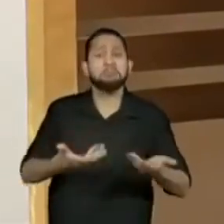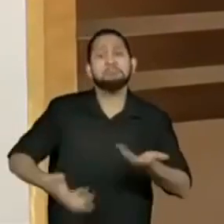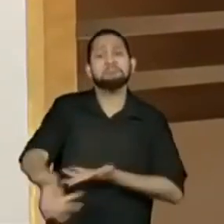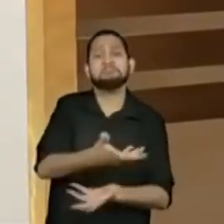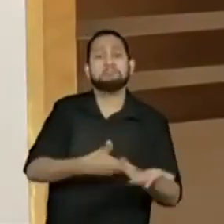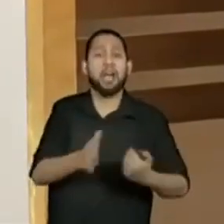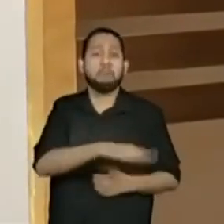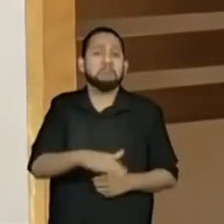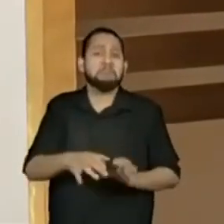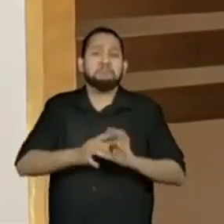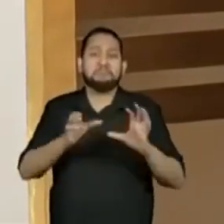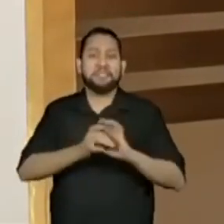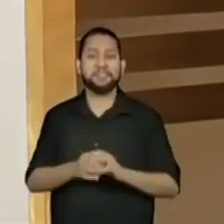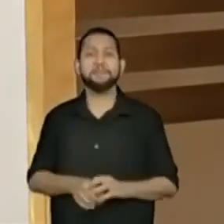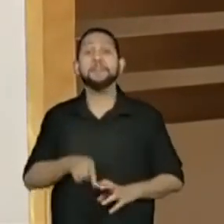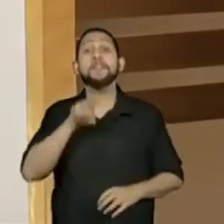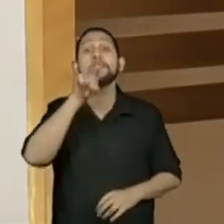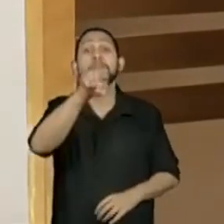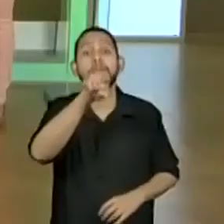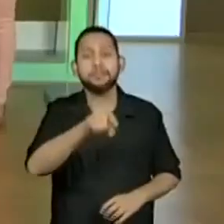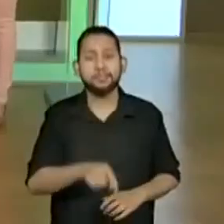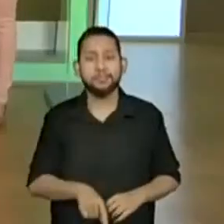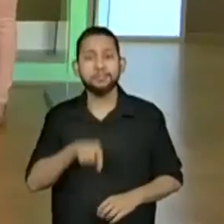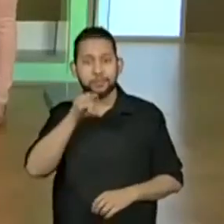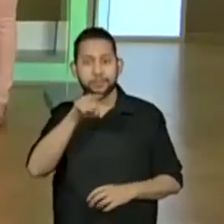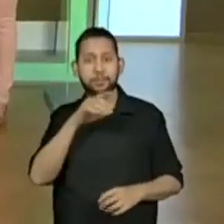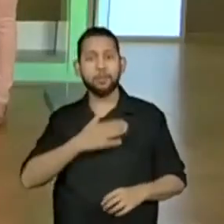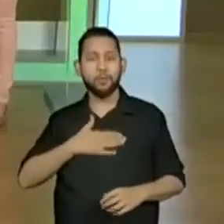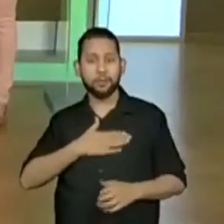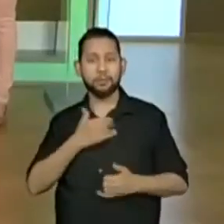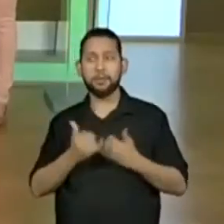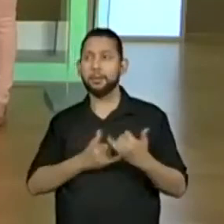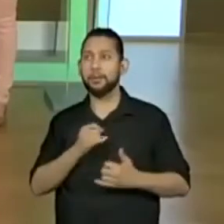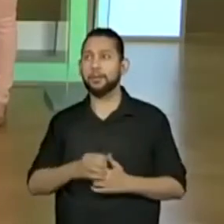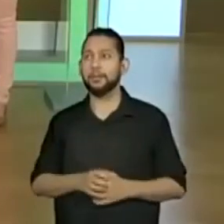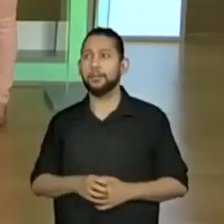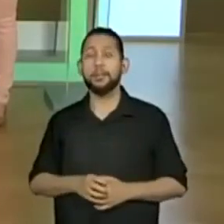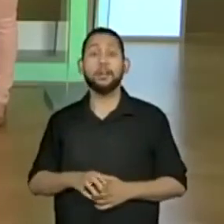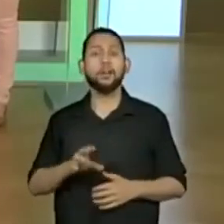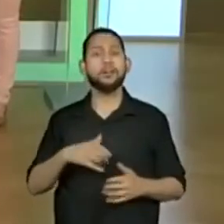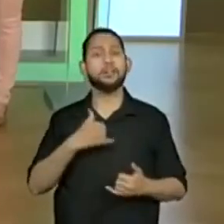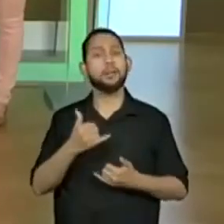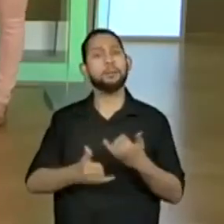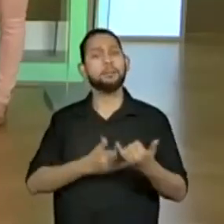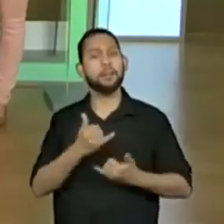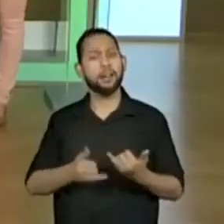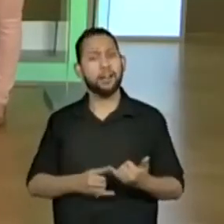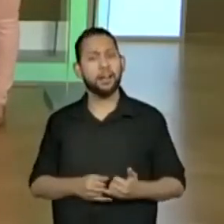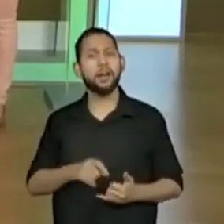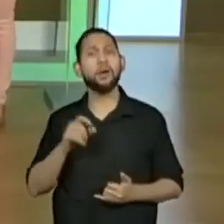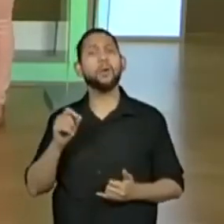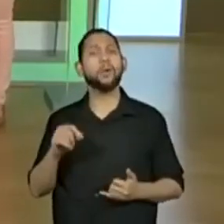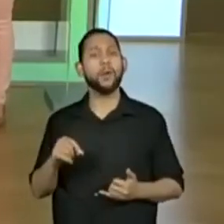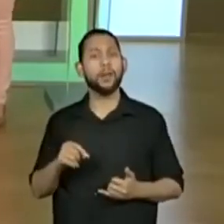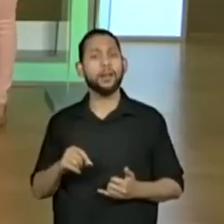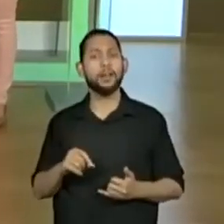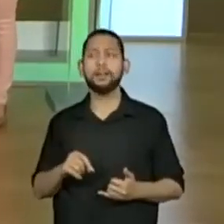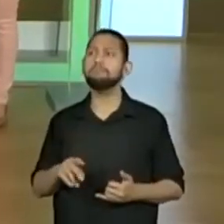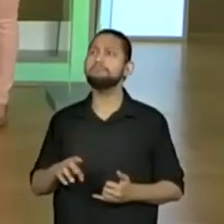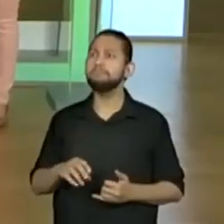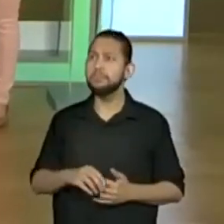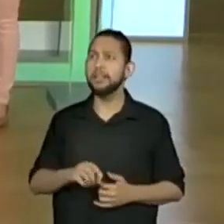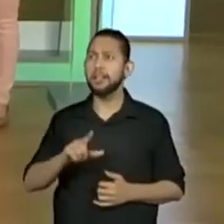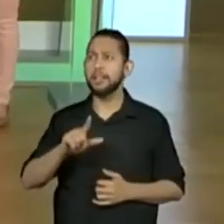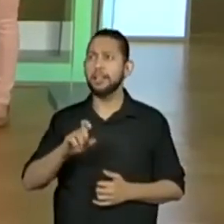você gosta de brincar? Ah, ó, estão falando que gostam de brincar de lencinho na mão. Lencinho na mão? Então, vamos colocar aqui.